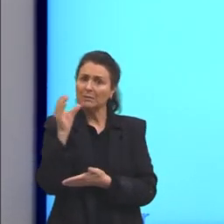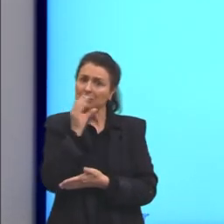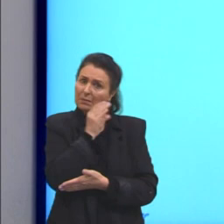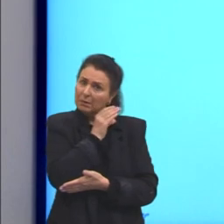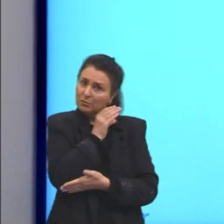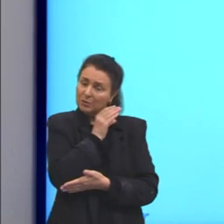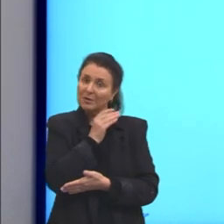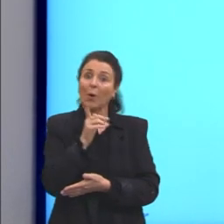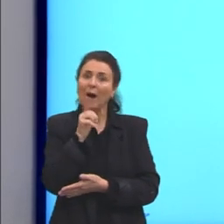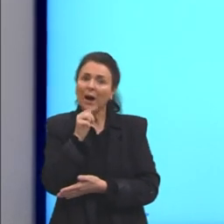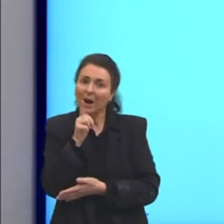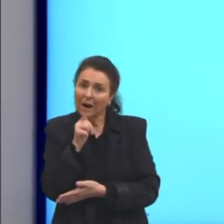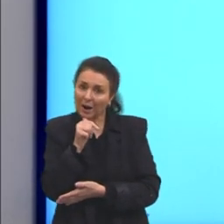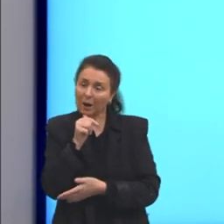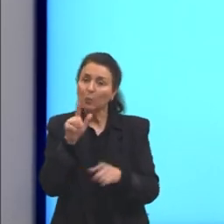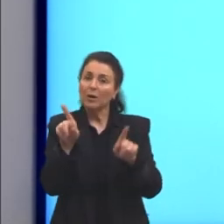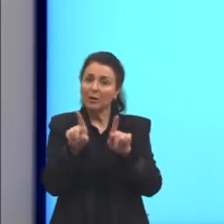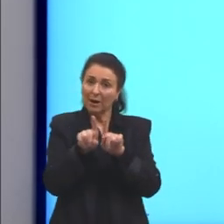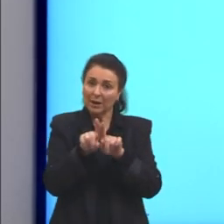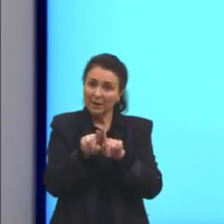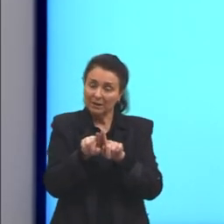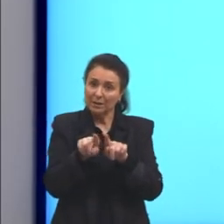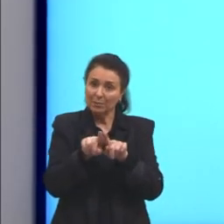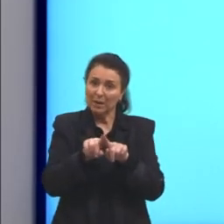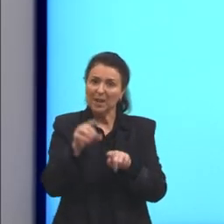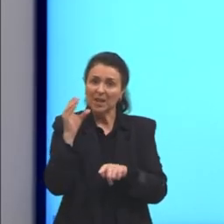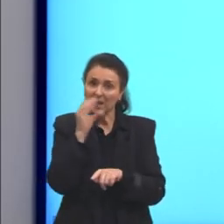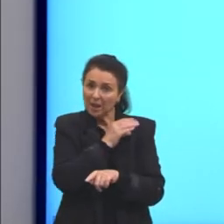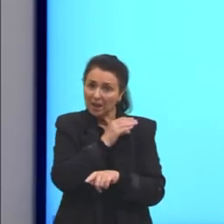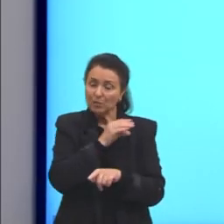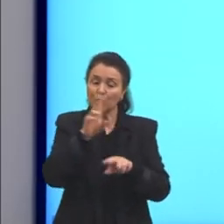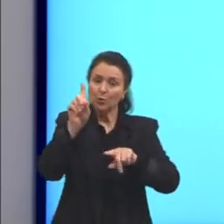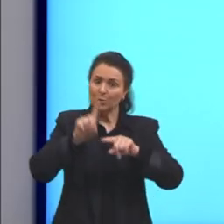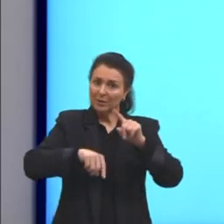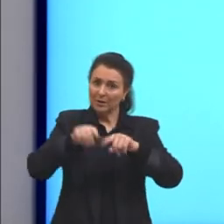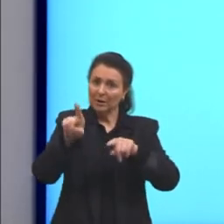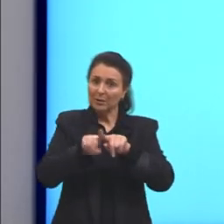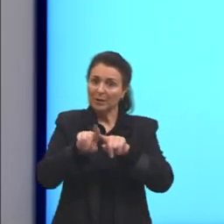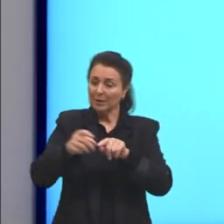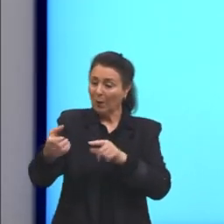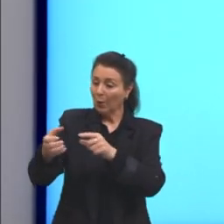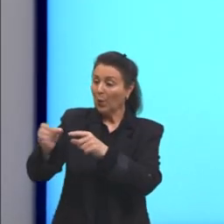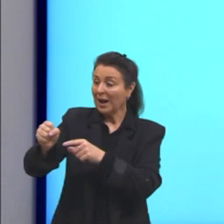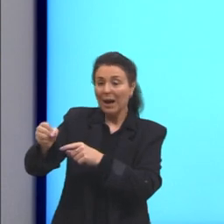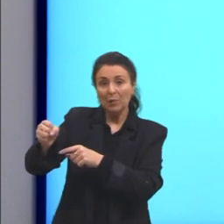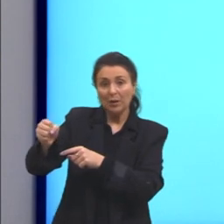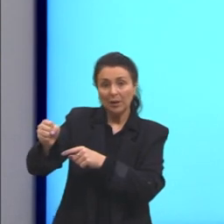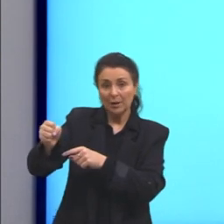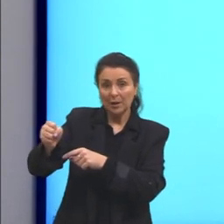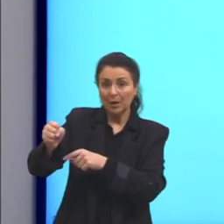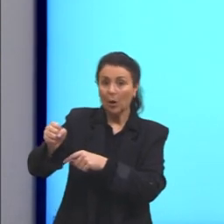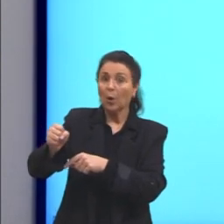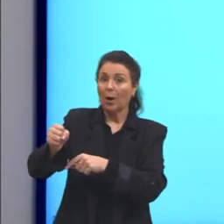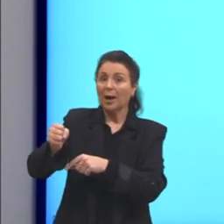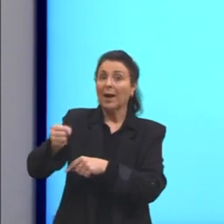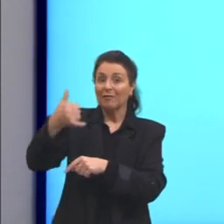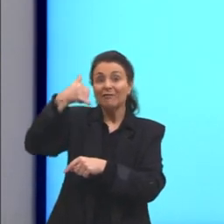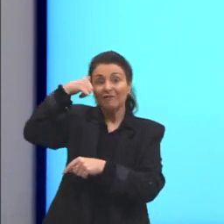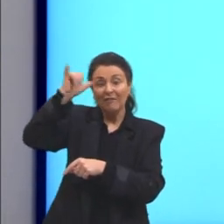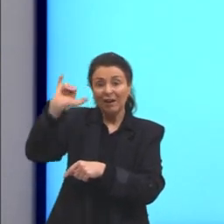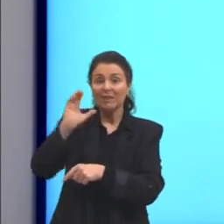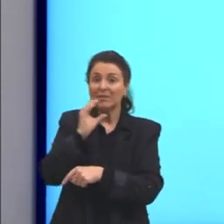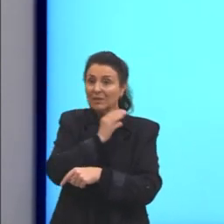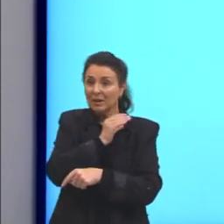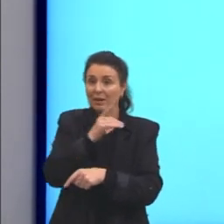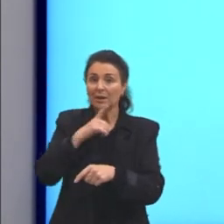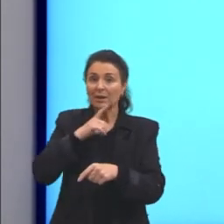importante aqui a gente ter um cabo de um material diferente. E, por último, a convecção, que é essa rotação do